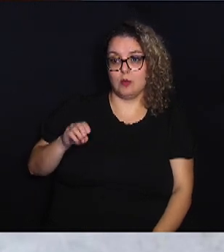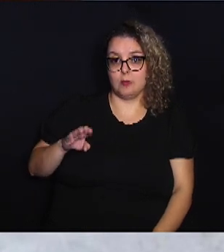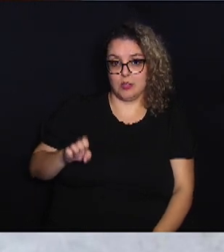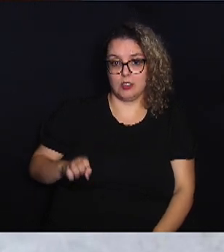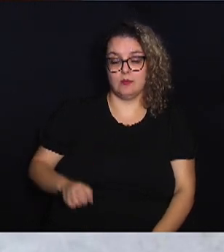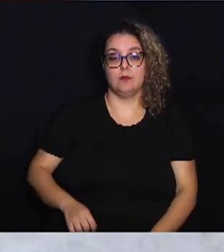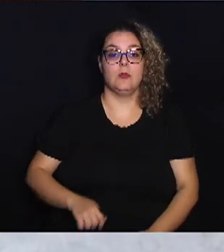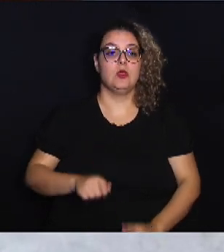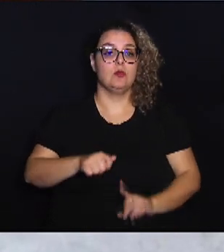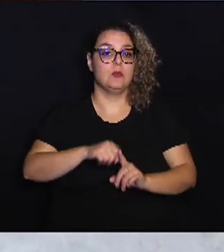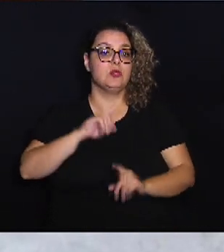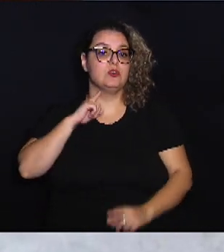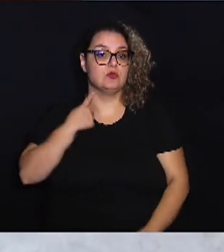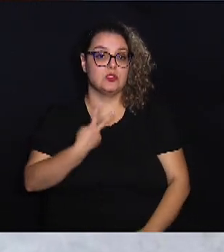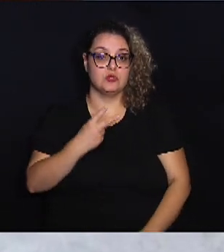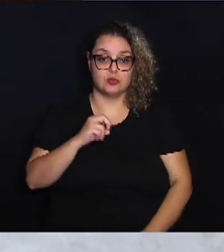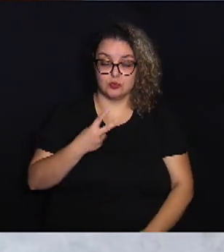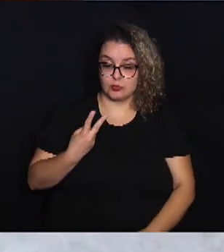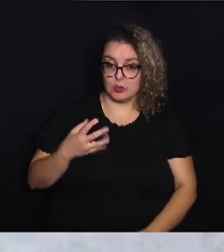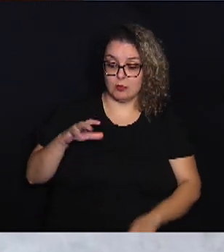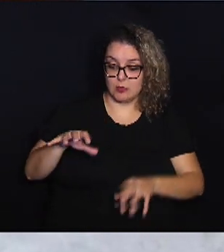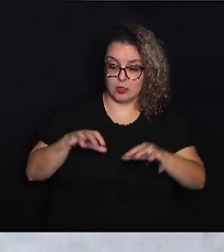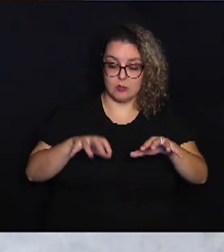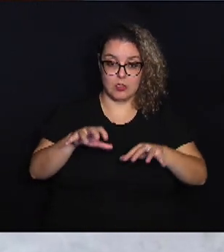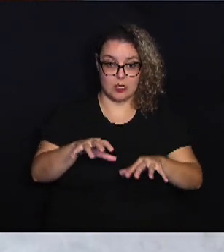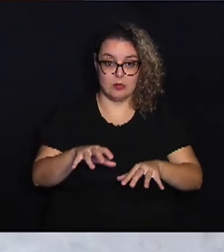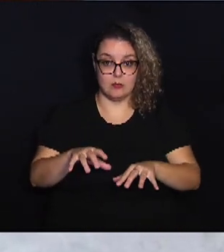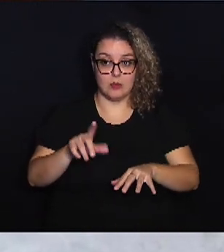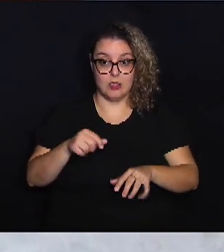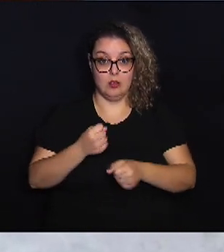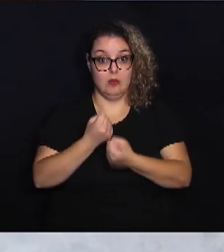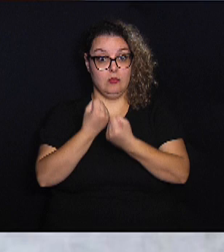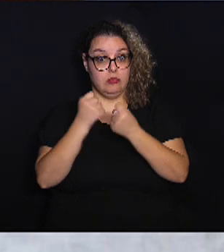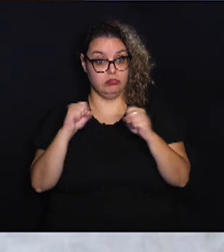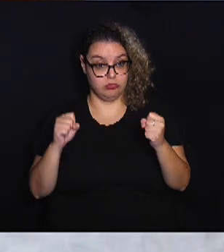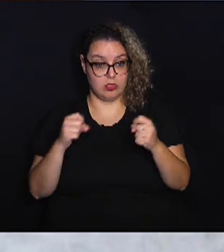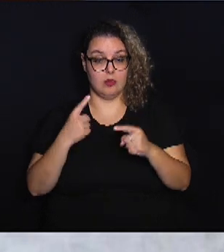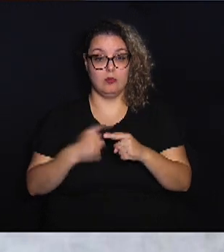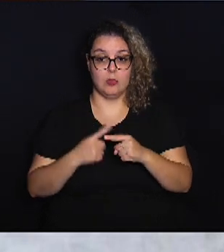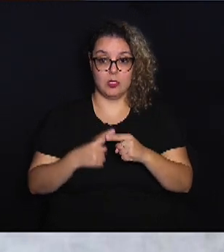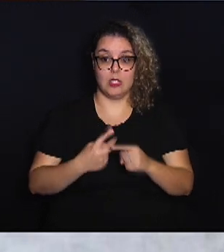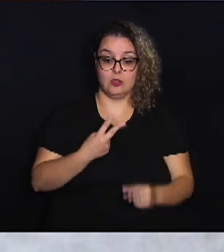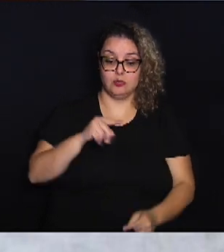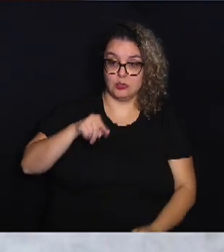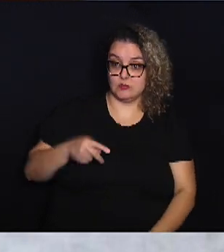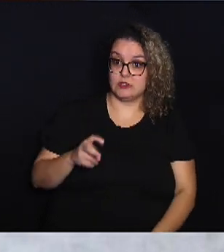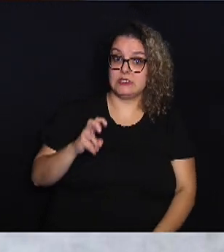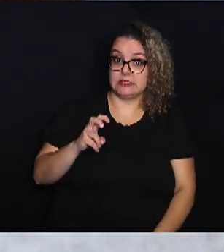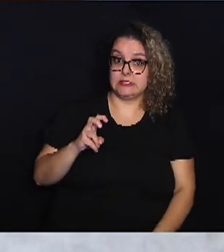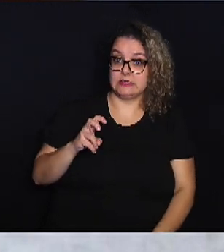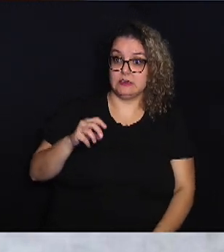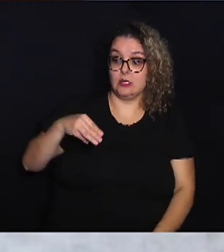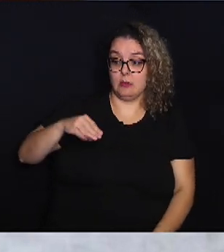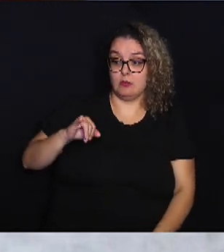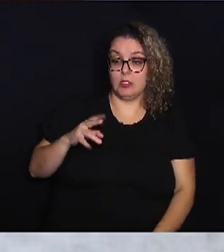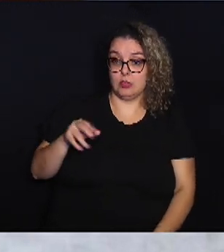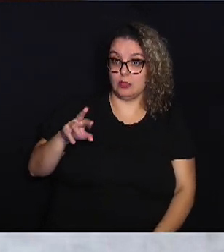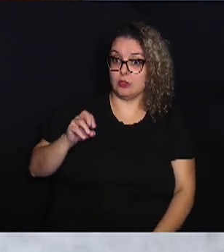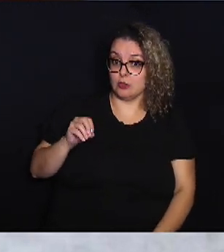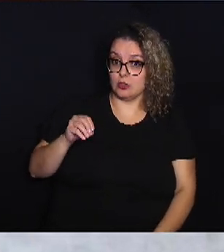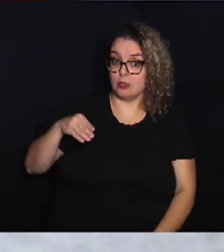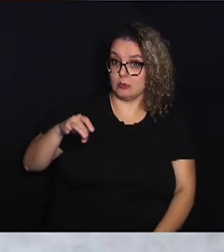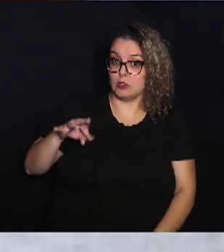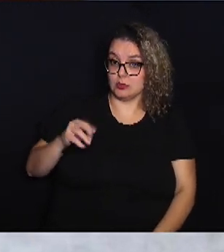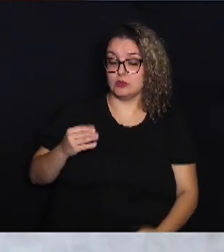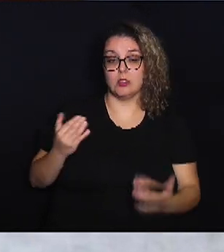2024. Esses organismos são considerados gigantes porque medem 2,5 micrômetros. A título de